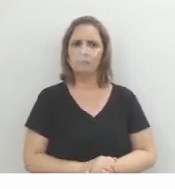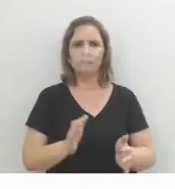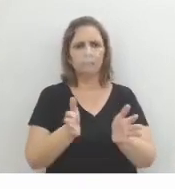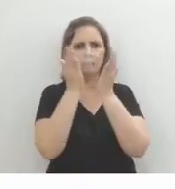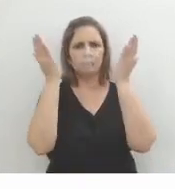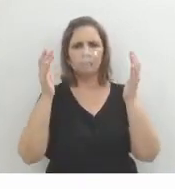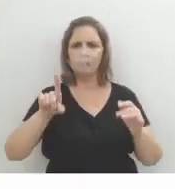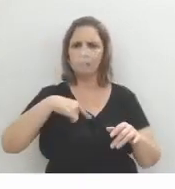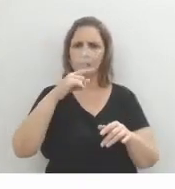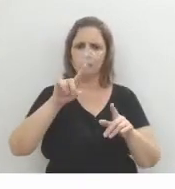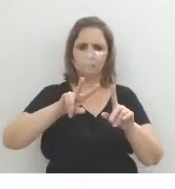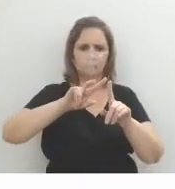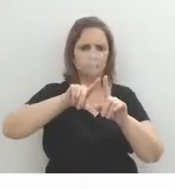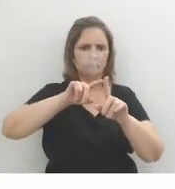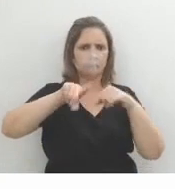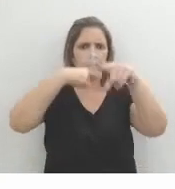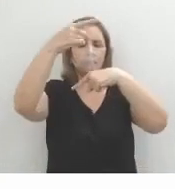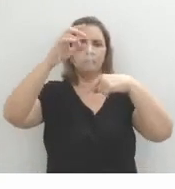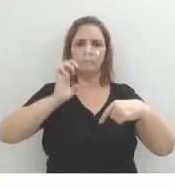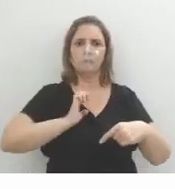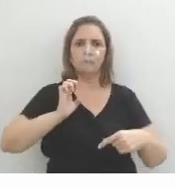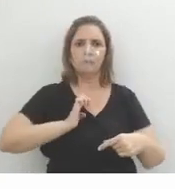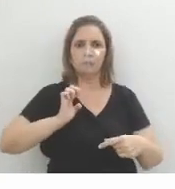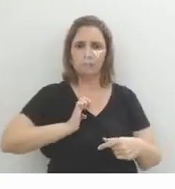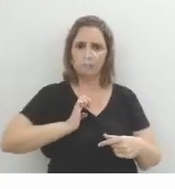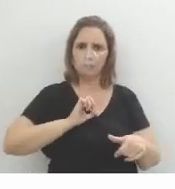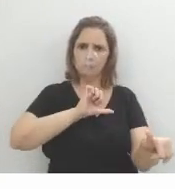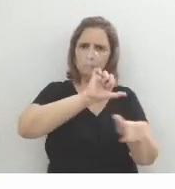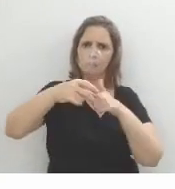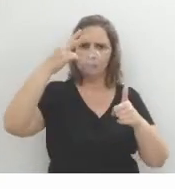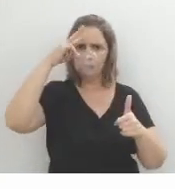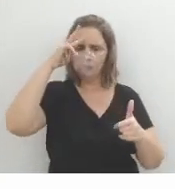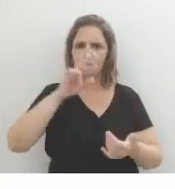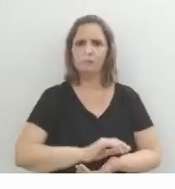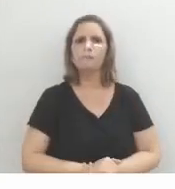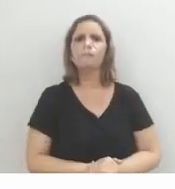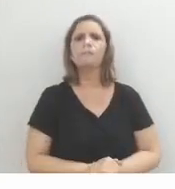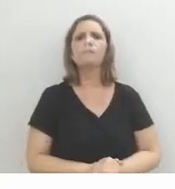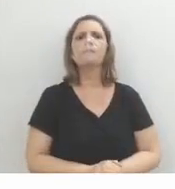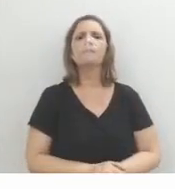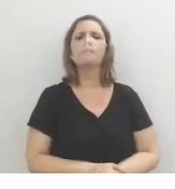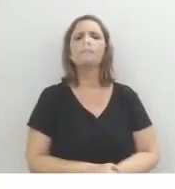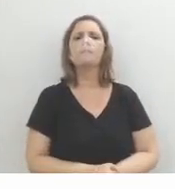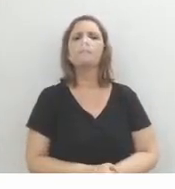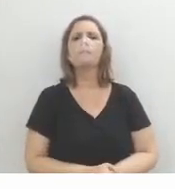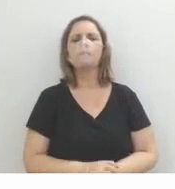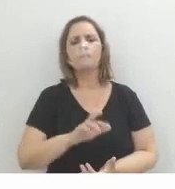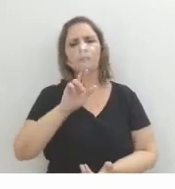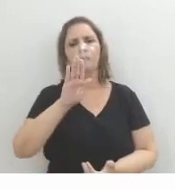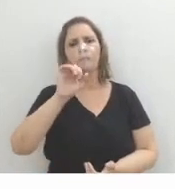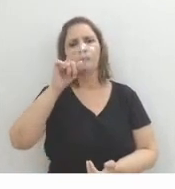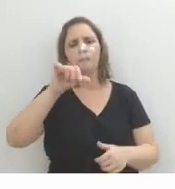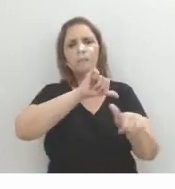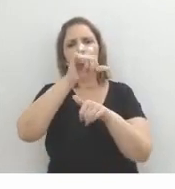era pobre do nada enriquece, né? E dá um novo ar à história, dá um novo enredo à história. Não é isso? Rubião se